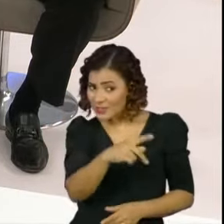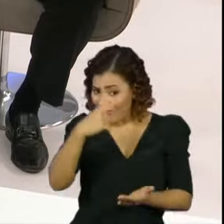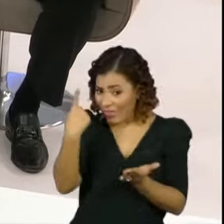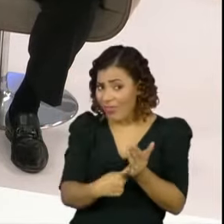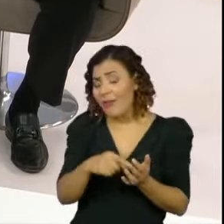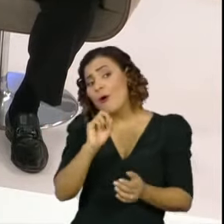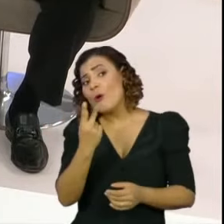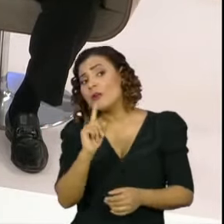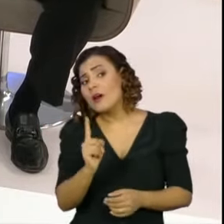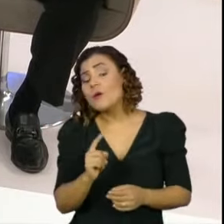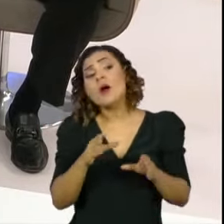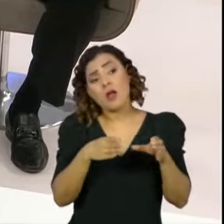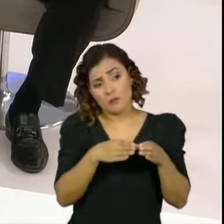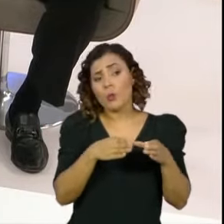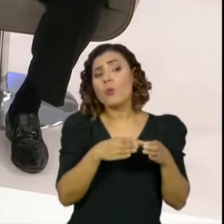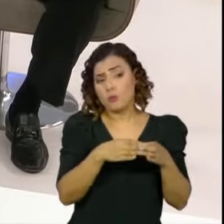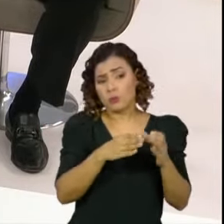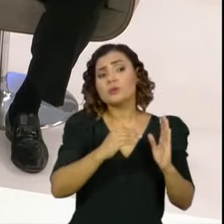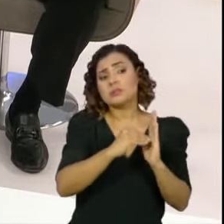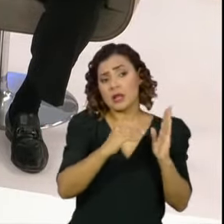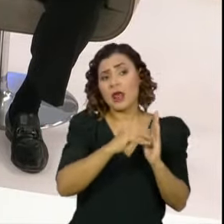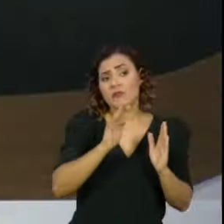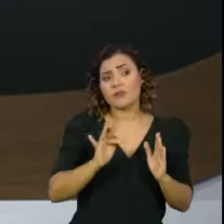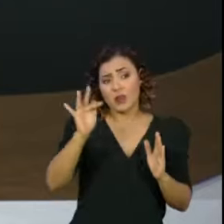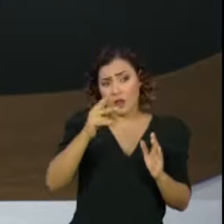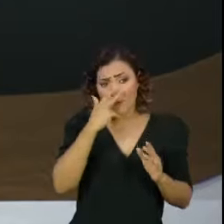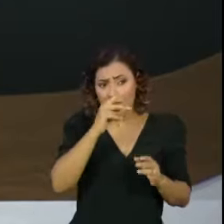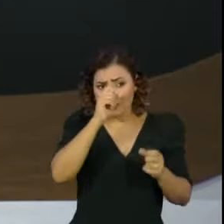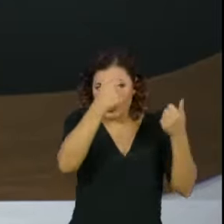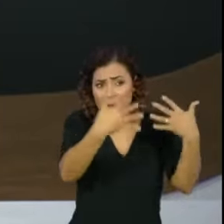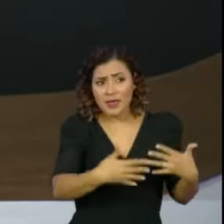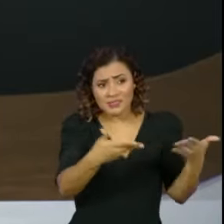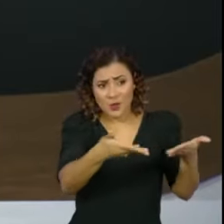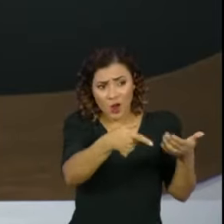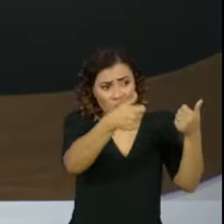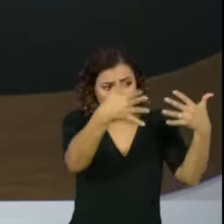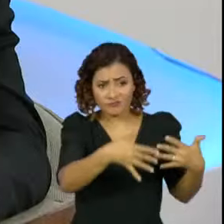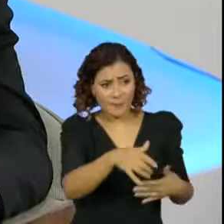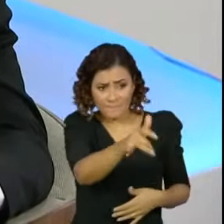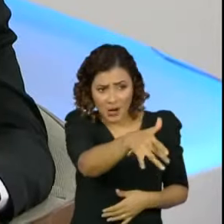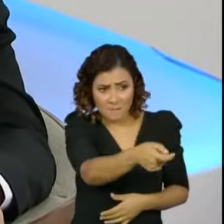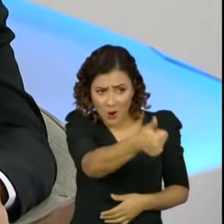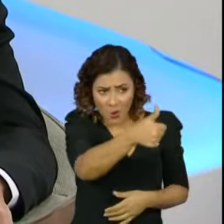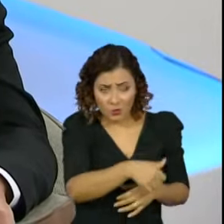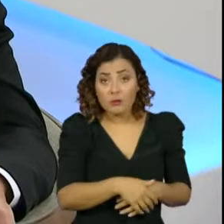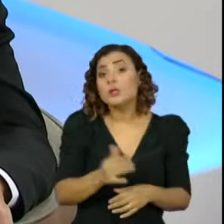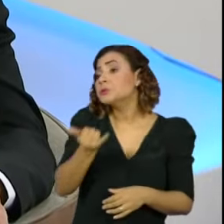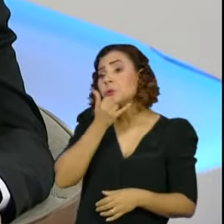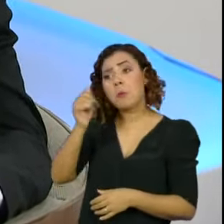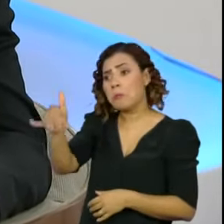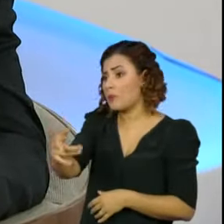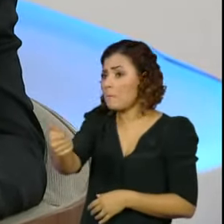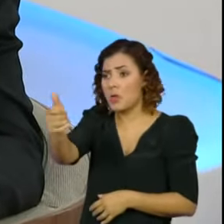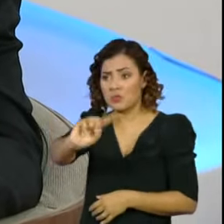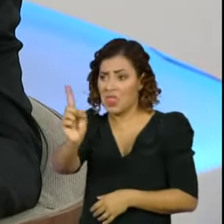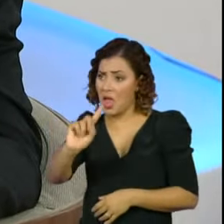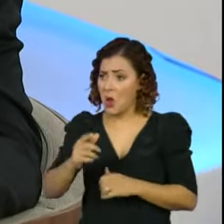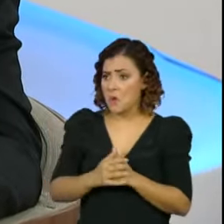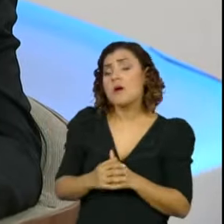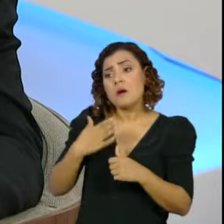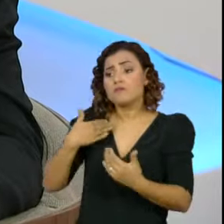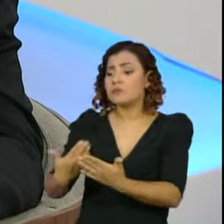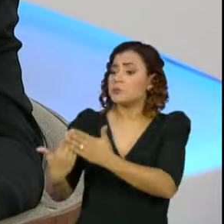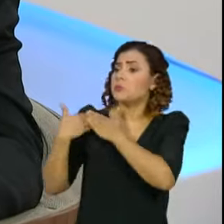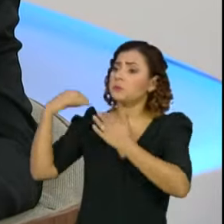do Senado Federal. O senhor não acha que é insuficiente essa explicação que o senhor deu, senador? Não, não considero insuficiente. Nesse momento, eu tenho uma